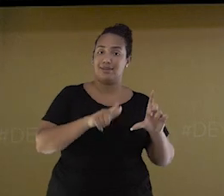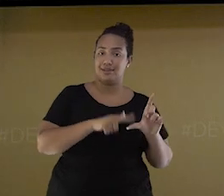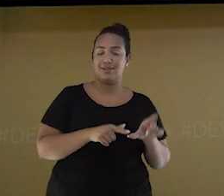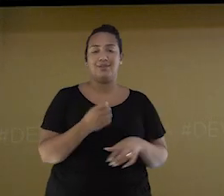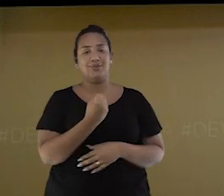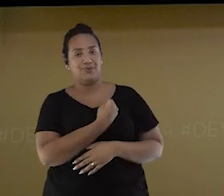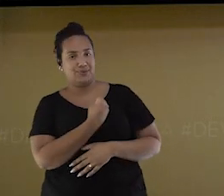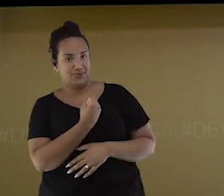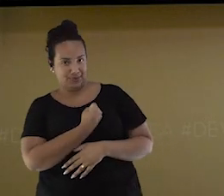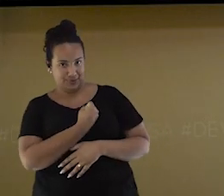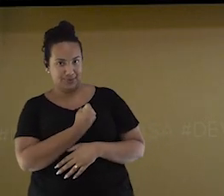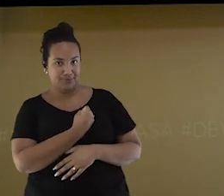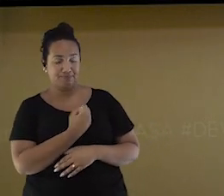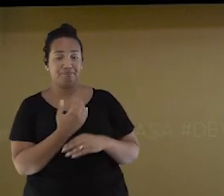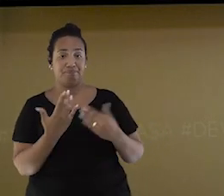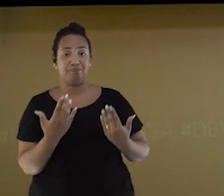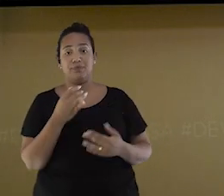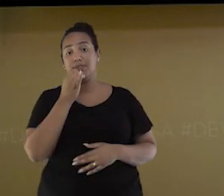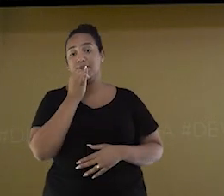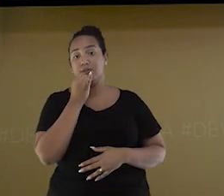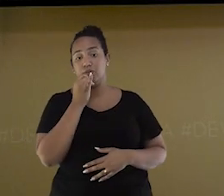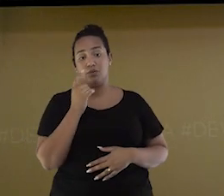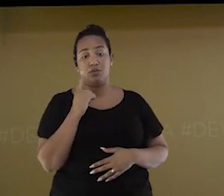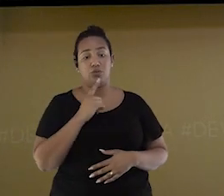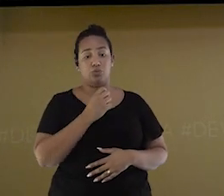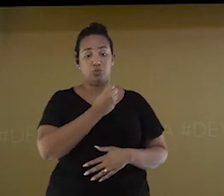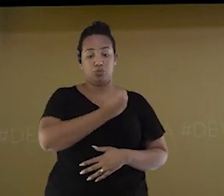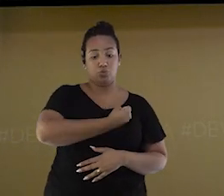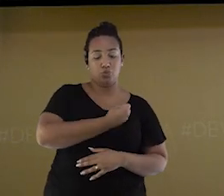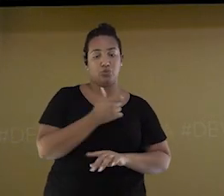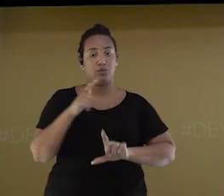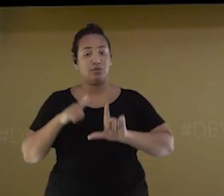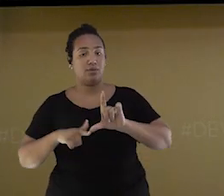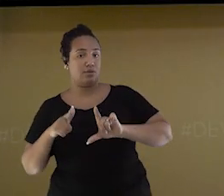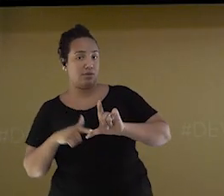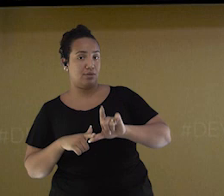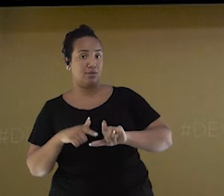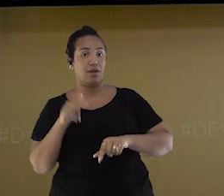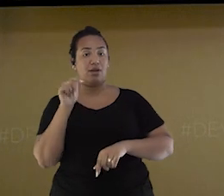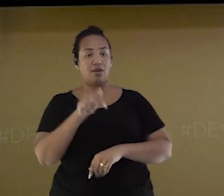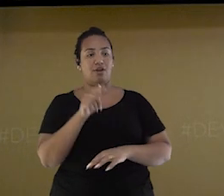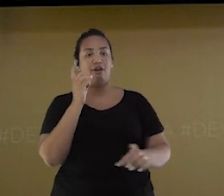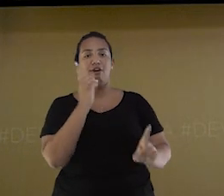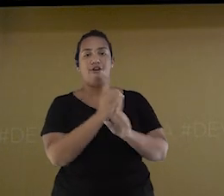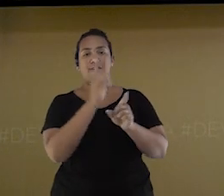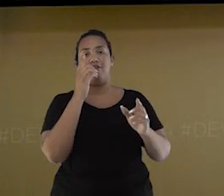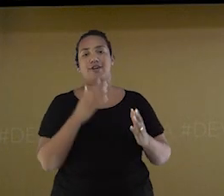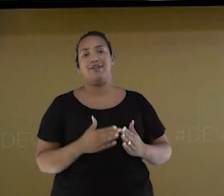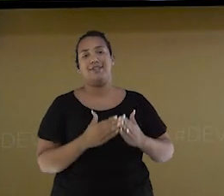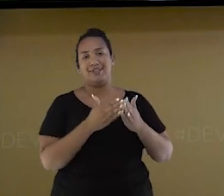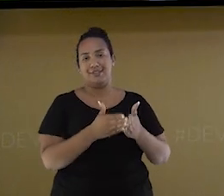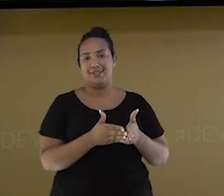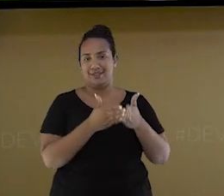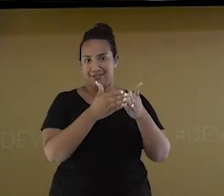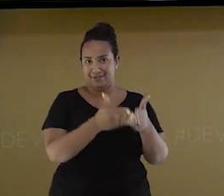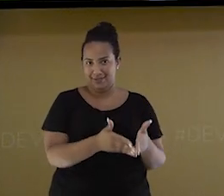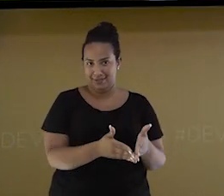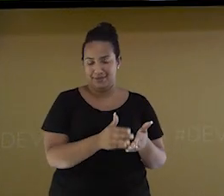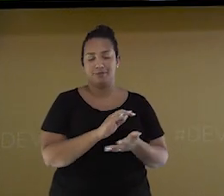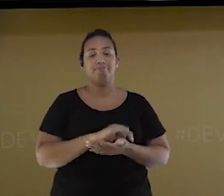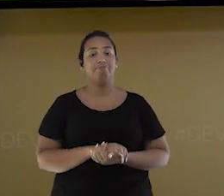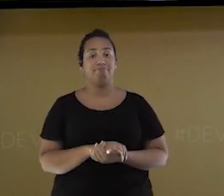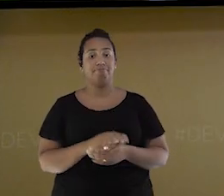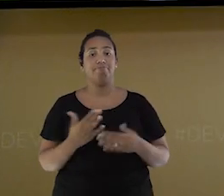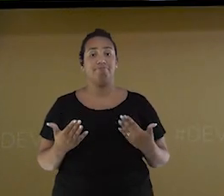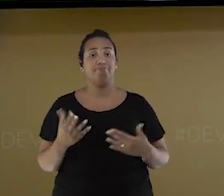coordenada entre o número e a letra, podemos atingir o navio do oponente. Como vimos, os